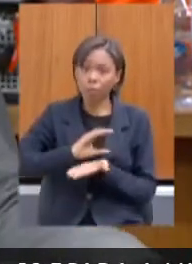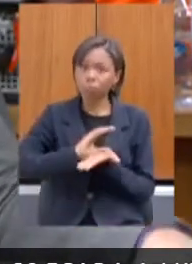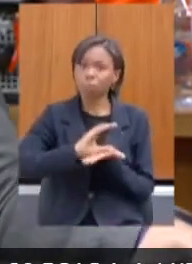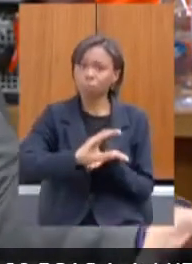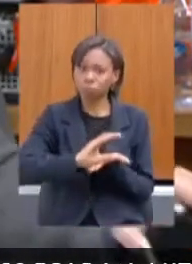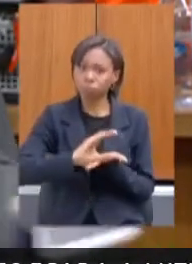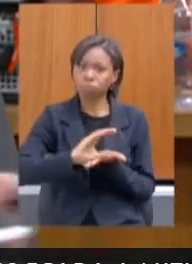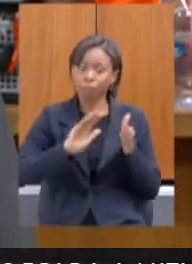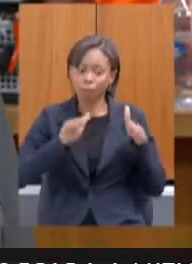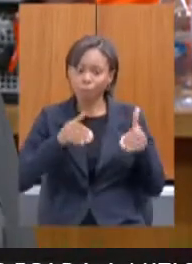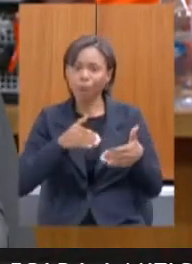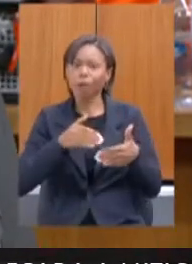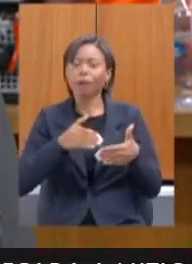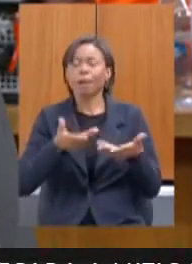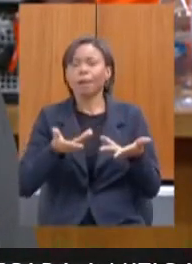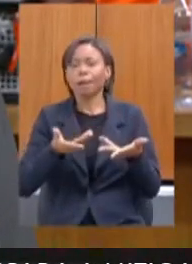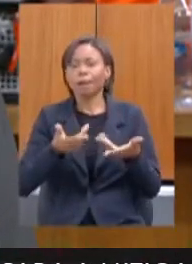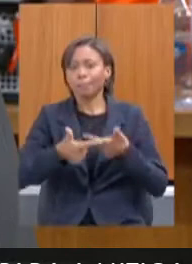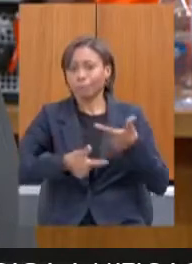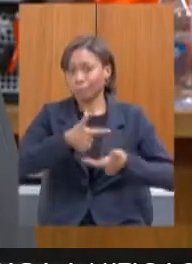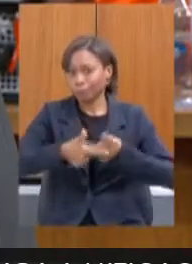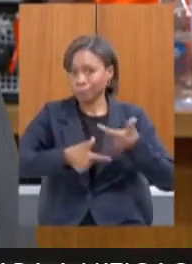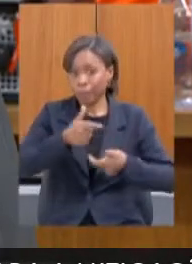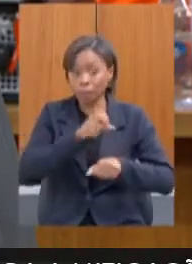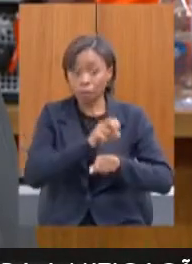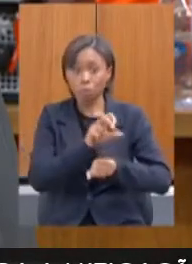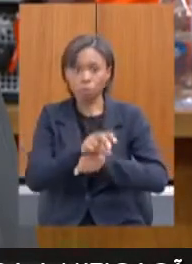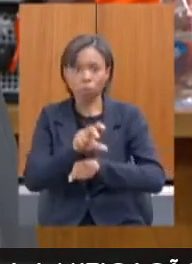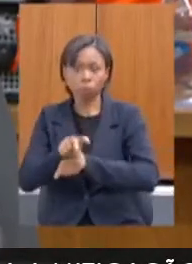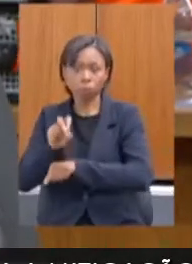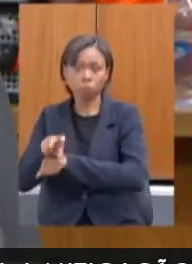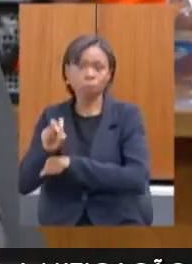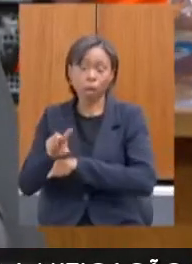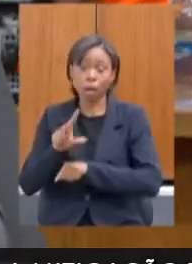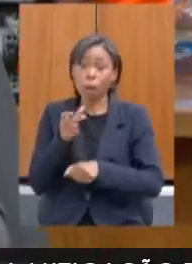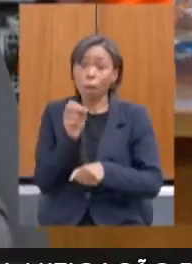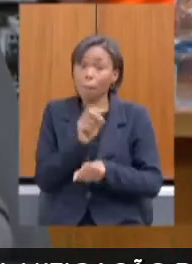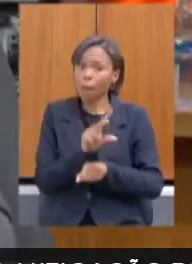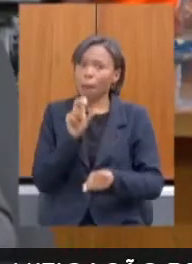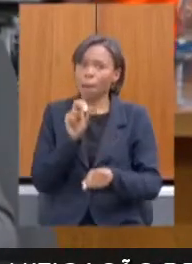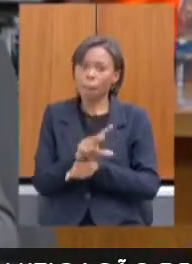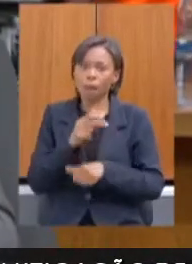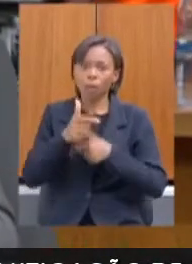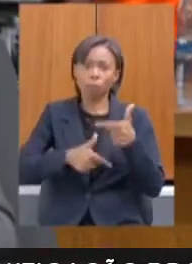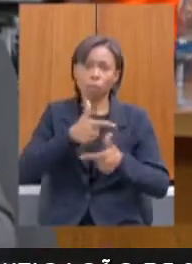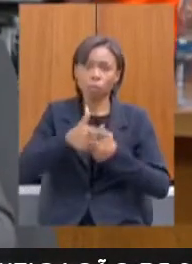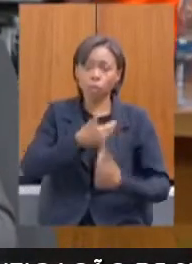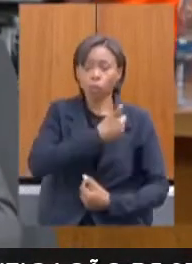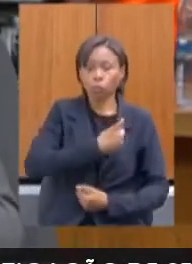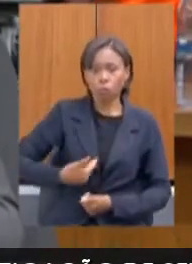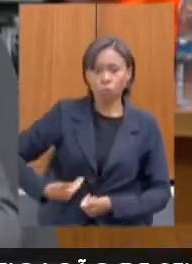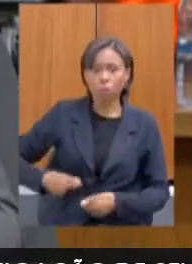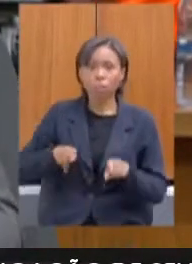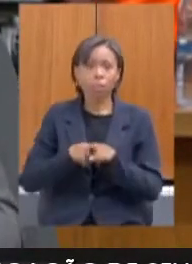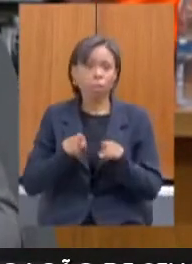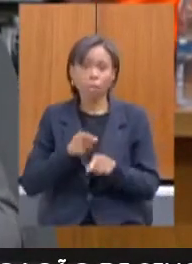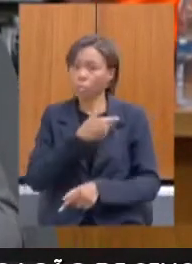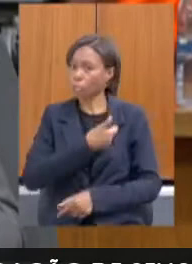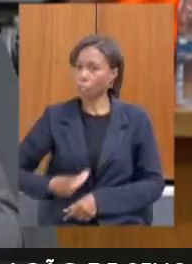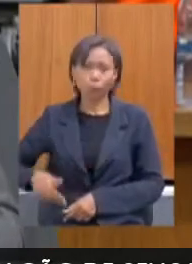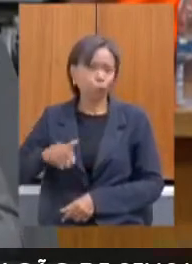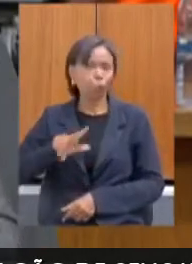numa quantidade de empregos enorme, quando a gente fala não só de empregos diretos, mas também de empregos indiretos. E aí,